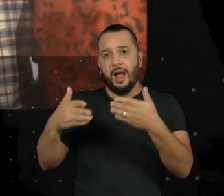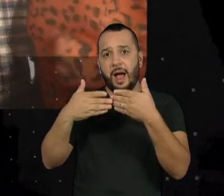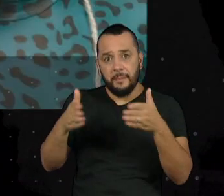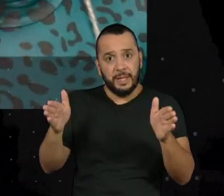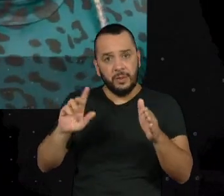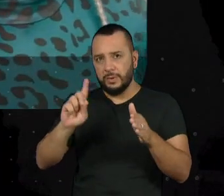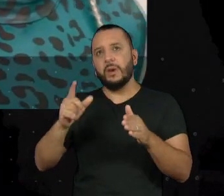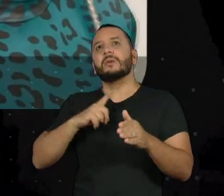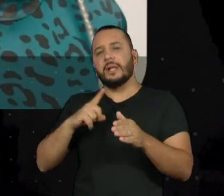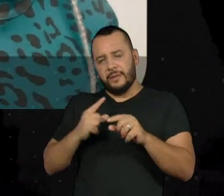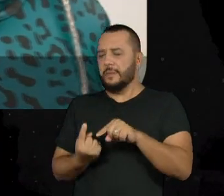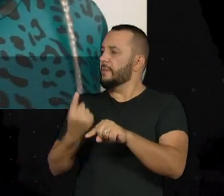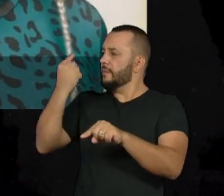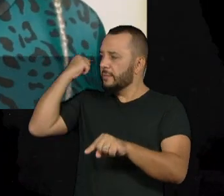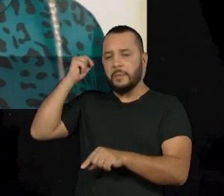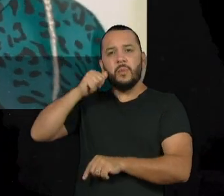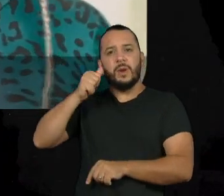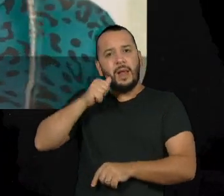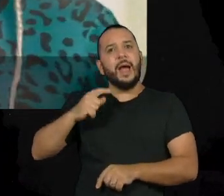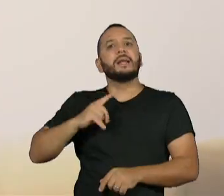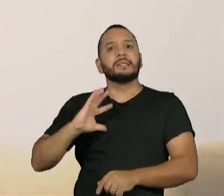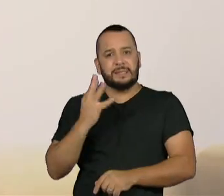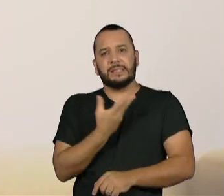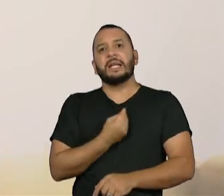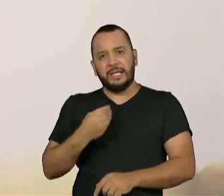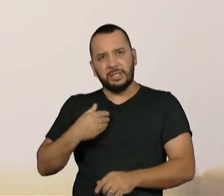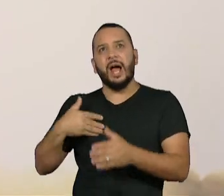inclusive mulheres trans que tiveram que pagar com a vida.